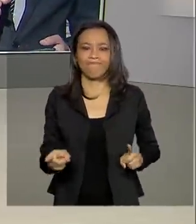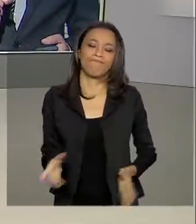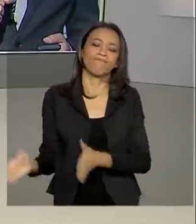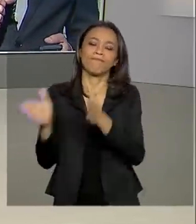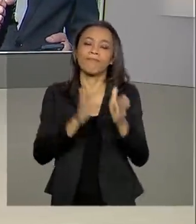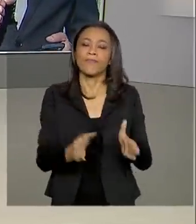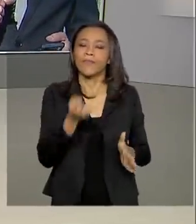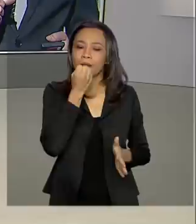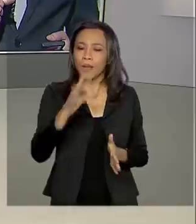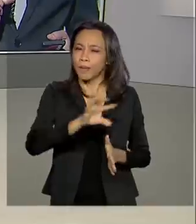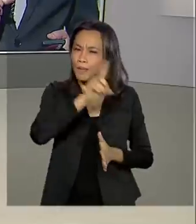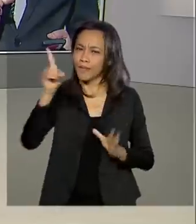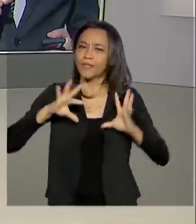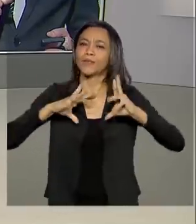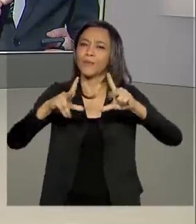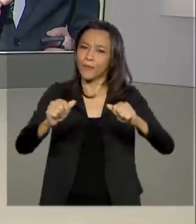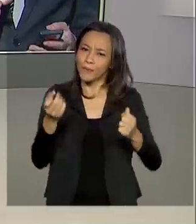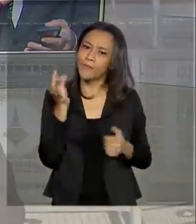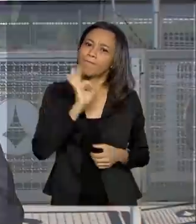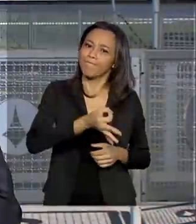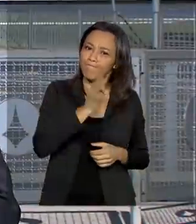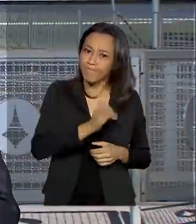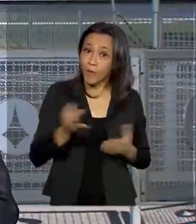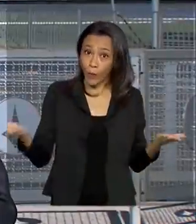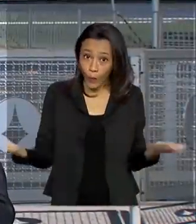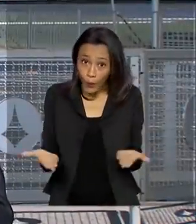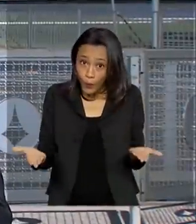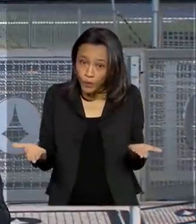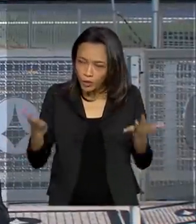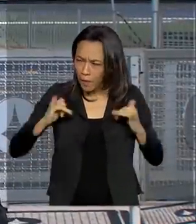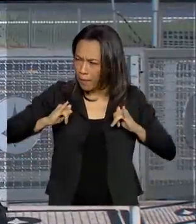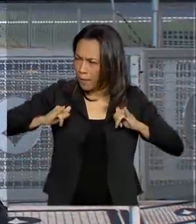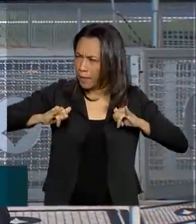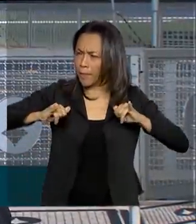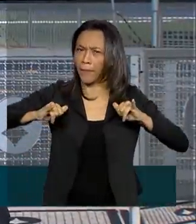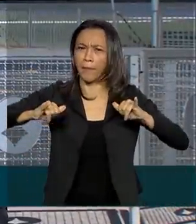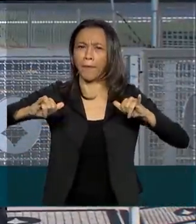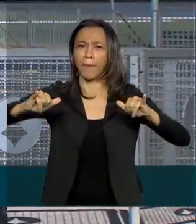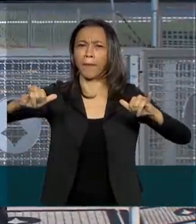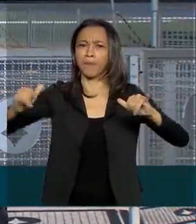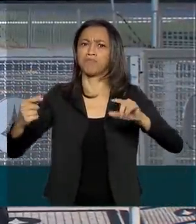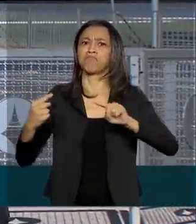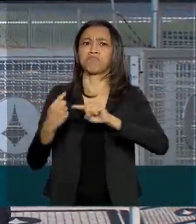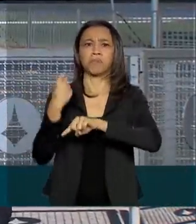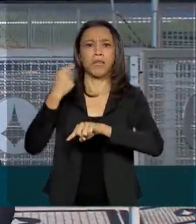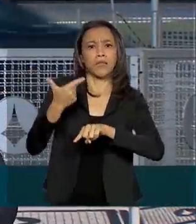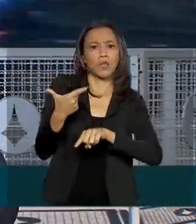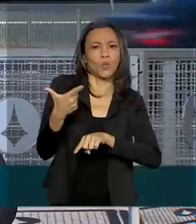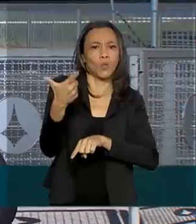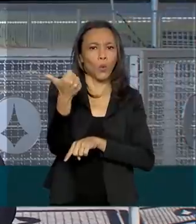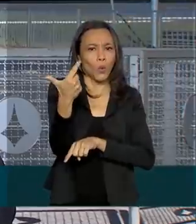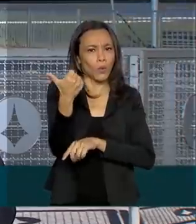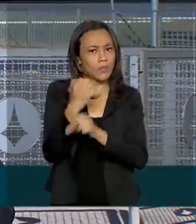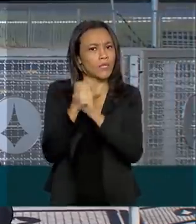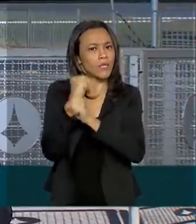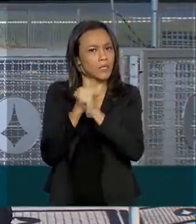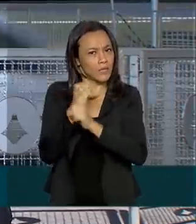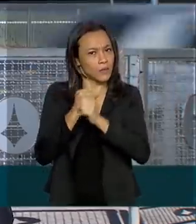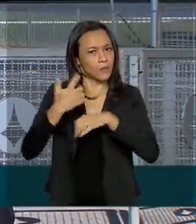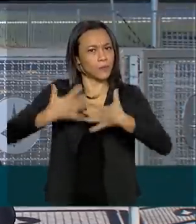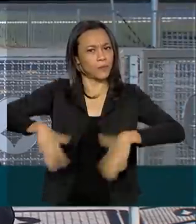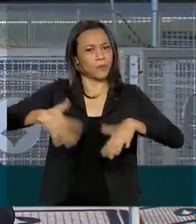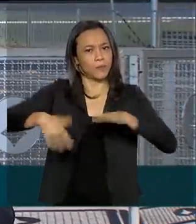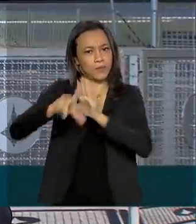para você, bom dia a todos. É isso mesmo. A campanha começa hoje, quando se completam 12 anos da lei seca. É lei que trouxe